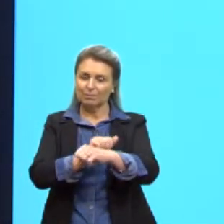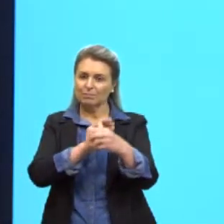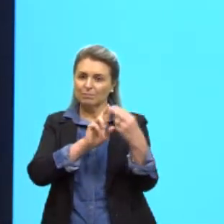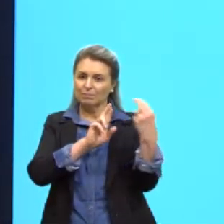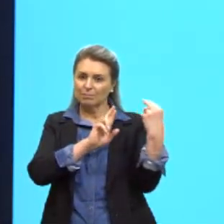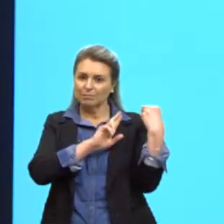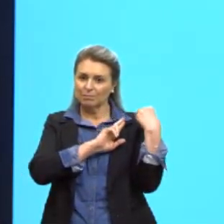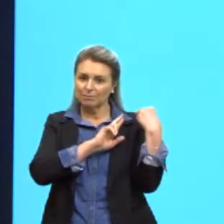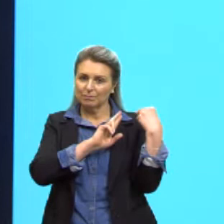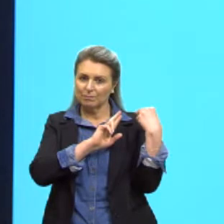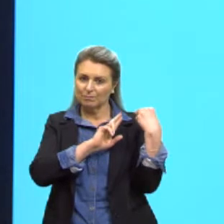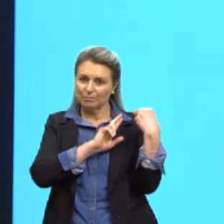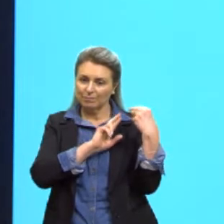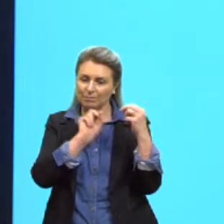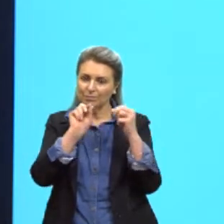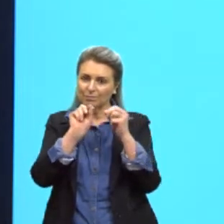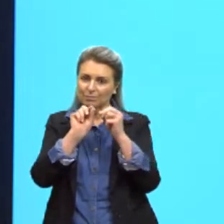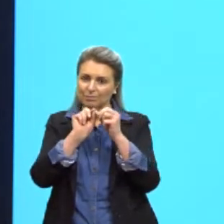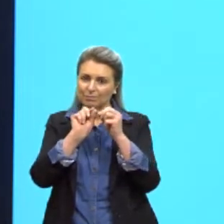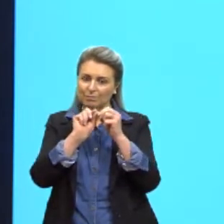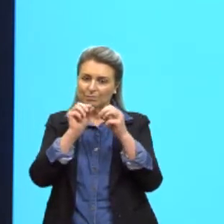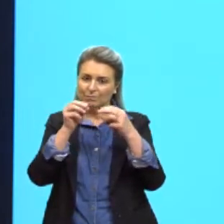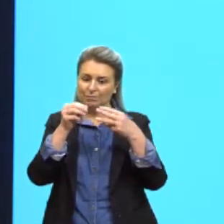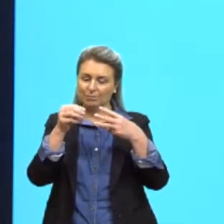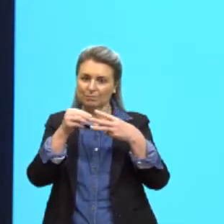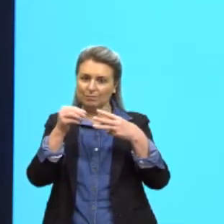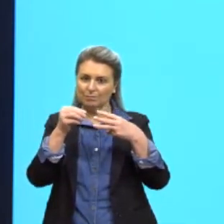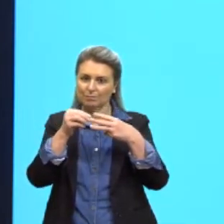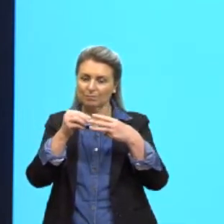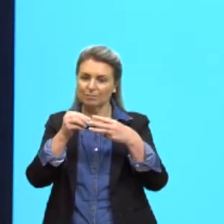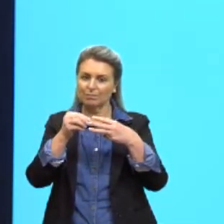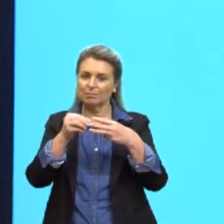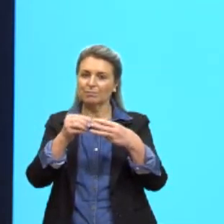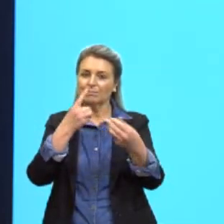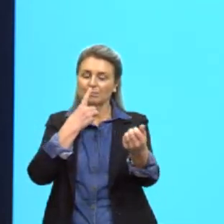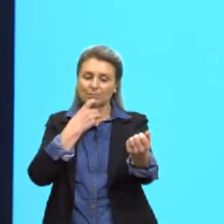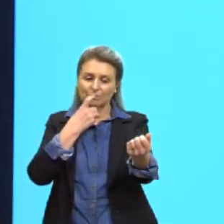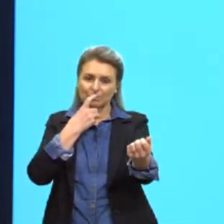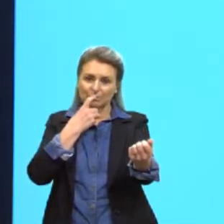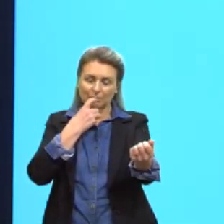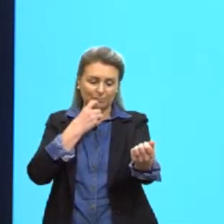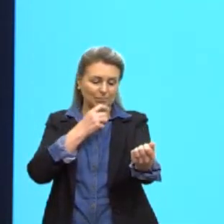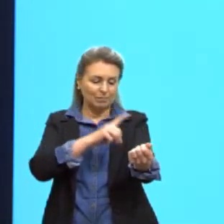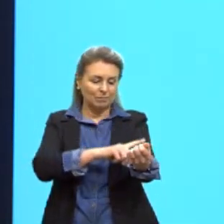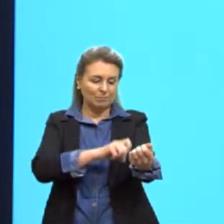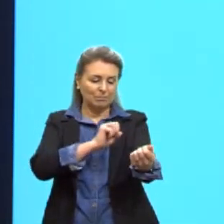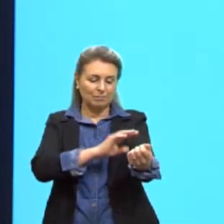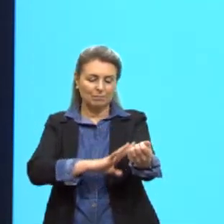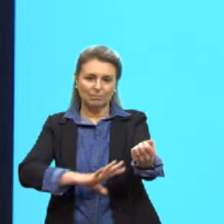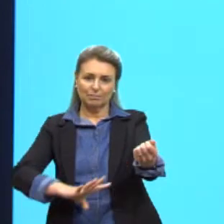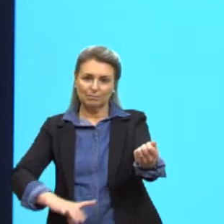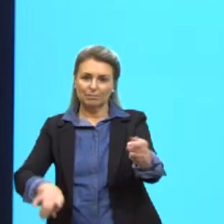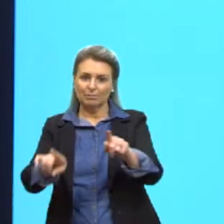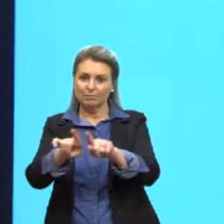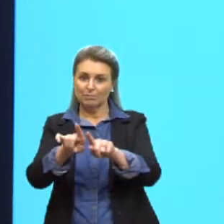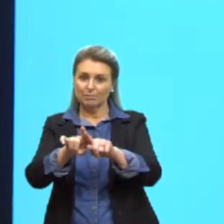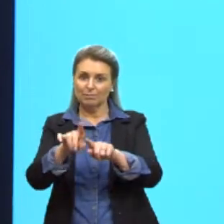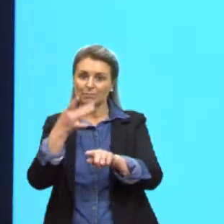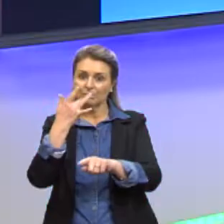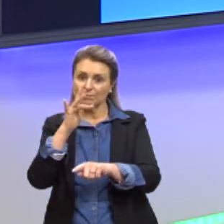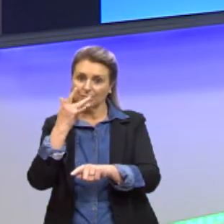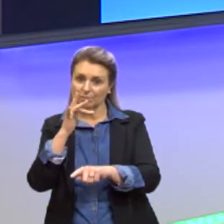formando células-glóbulos vermelhos e brancos, né? Glóbulos brancos e vermelhos.